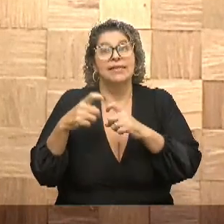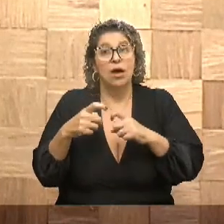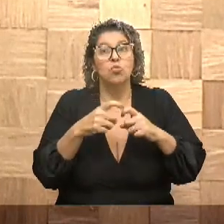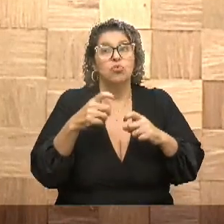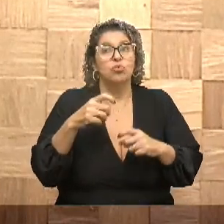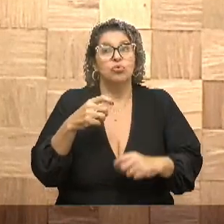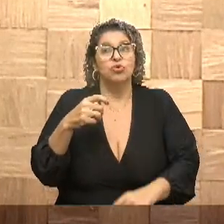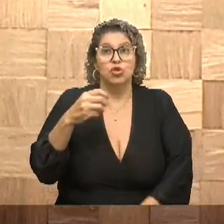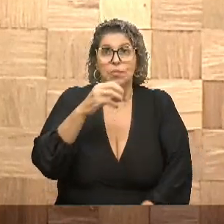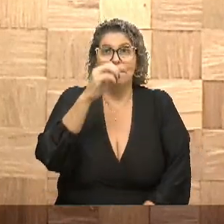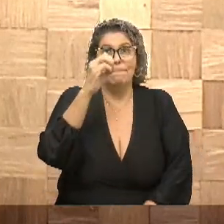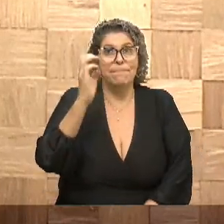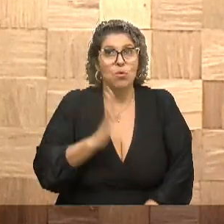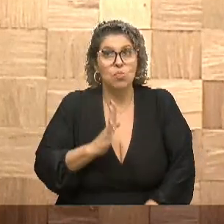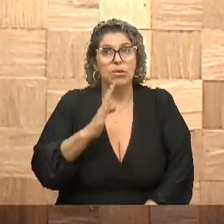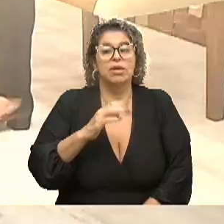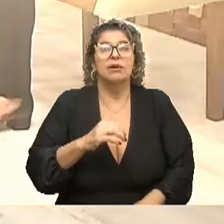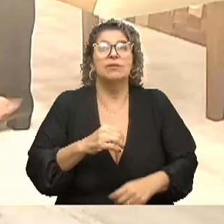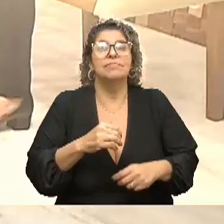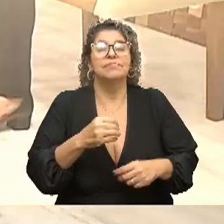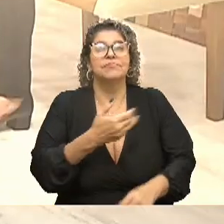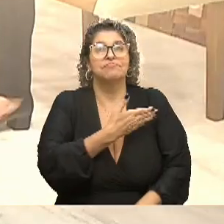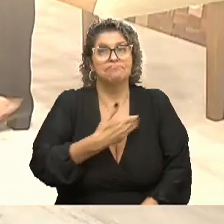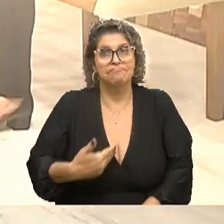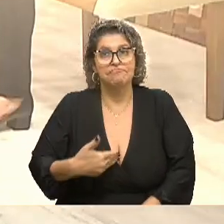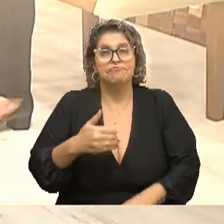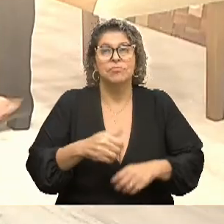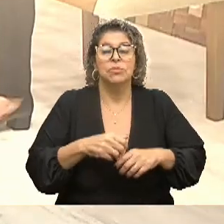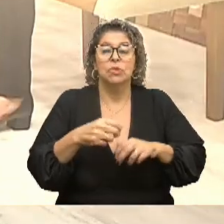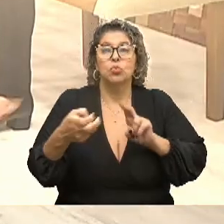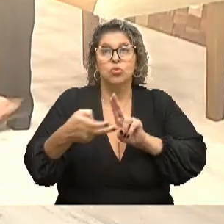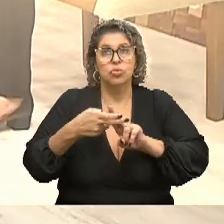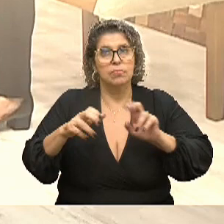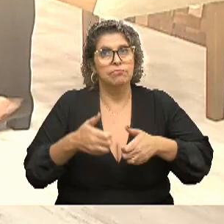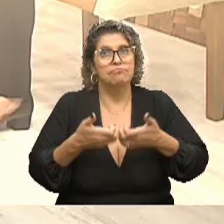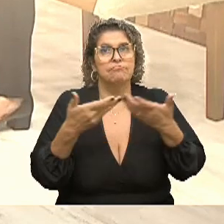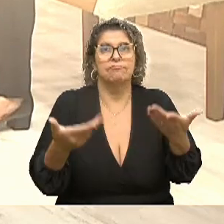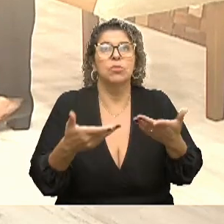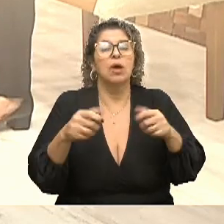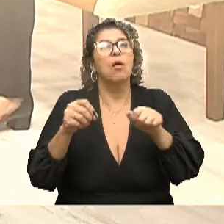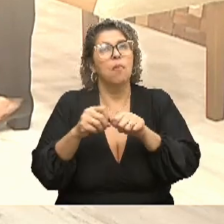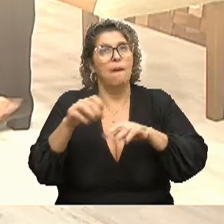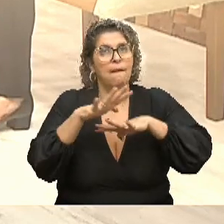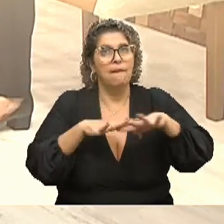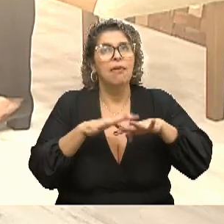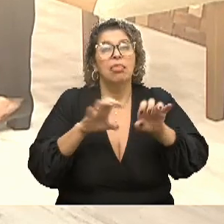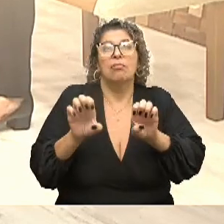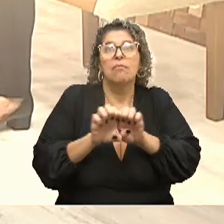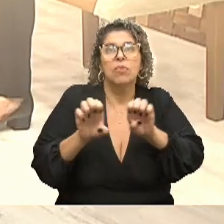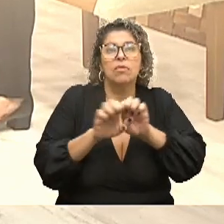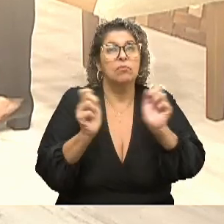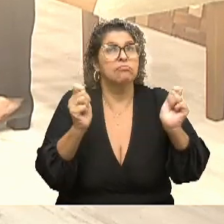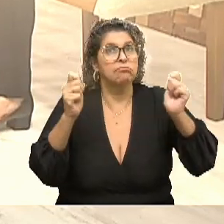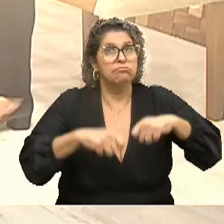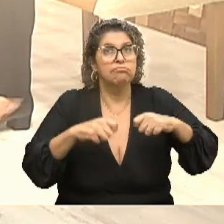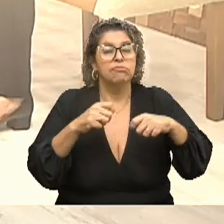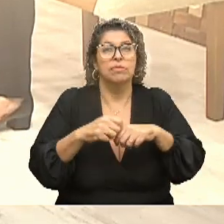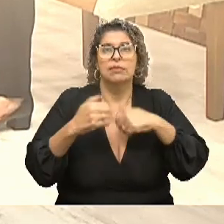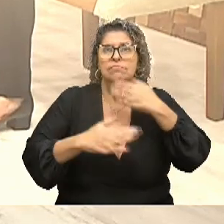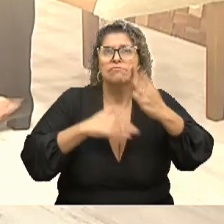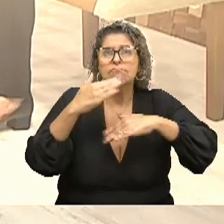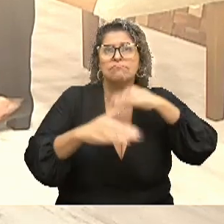SUS também começou a oferecer esse tratamento, a rede hoje tem uma estrutura que possibilita, então, esse